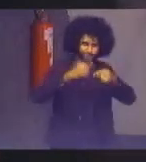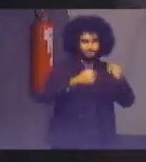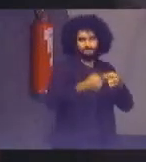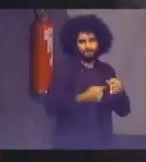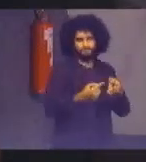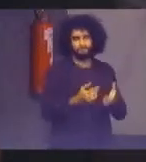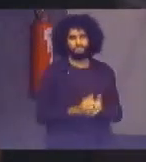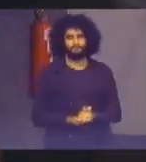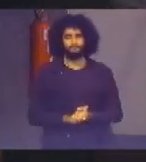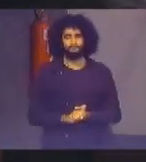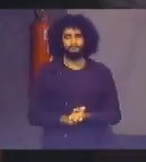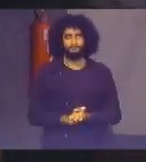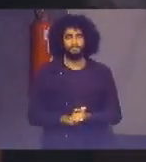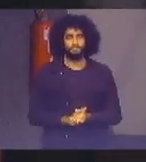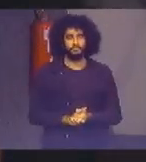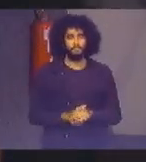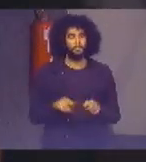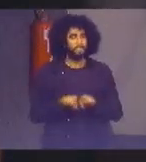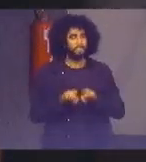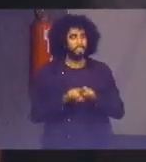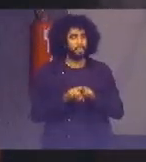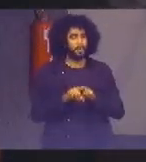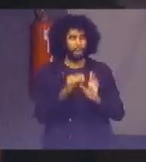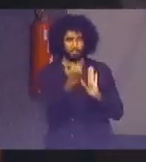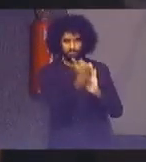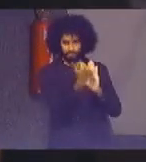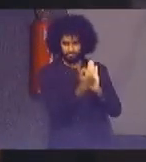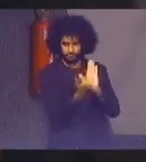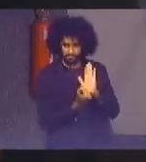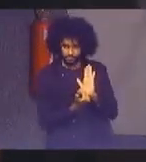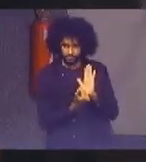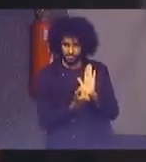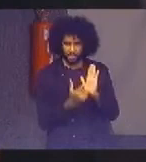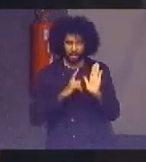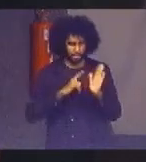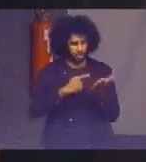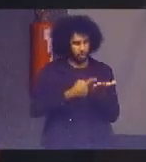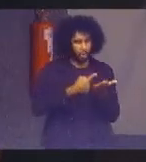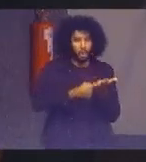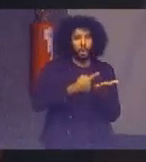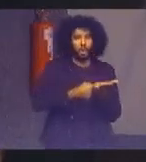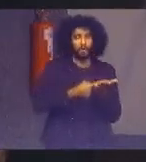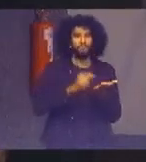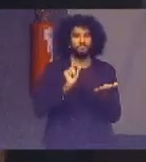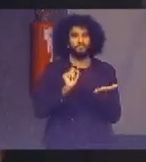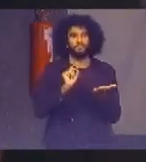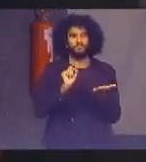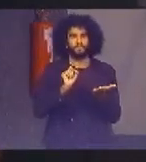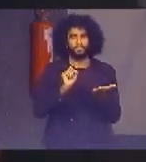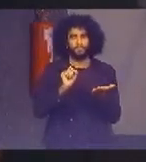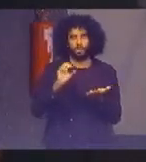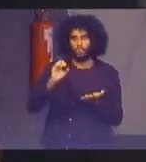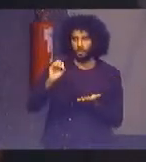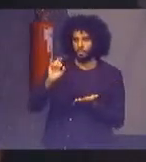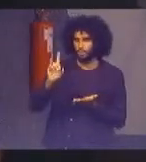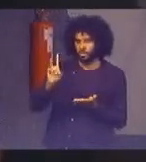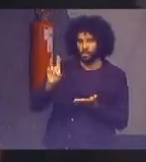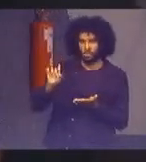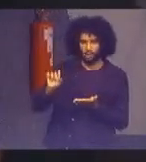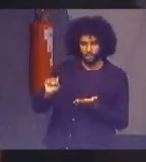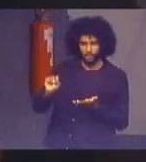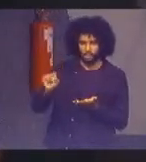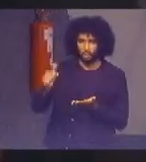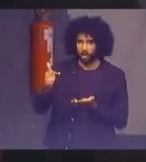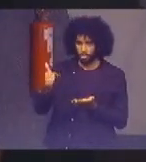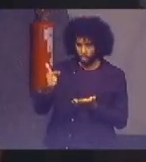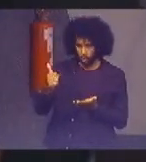E nós vamos, então, endereçar por meio desse acordo o ODS-12,